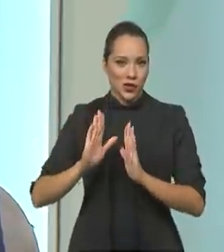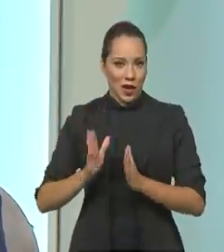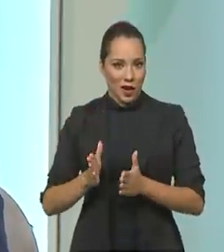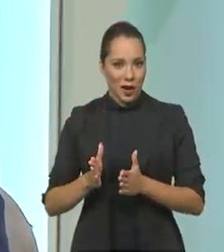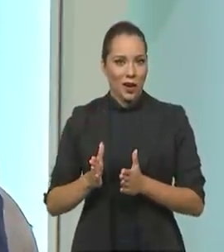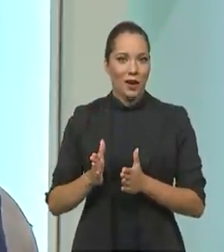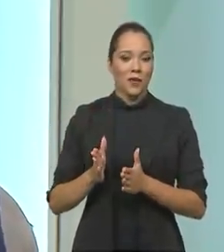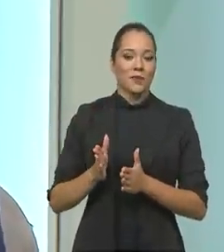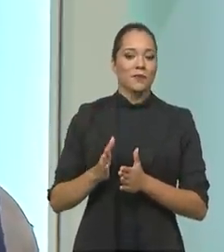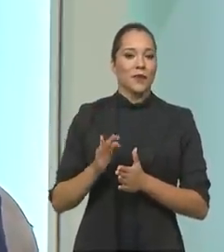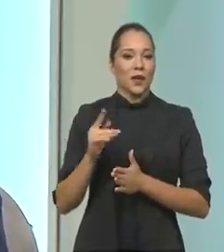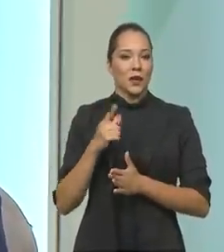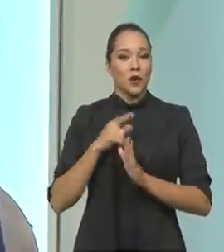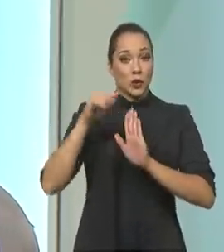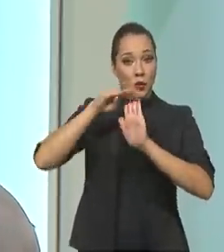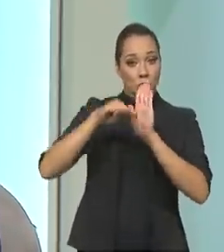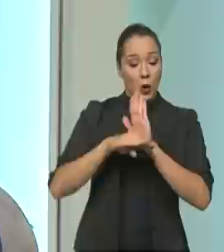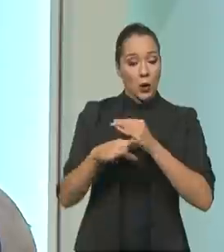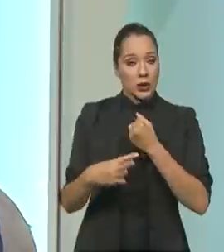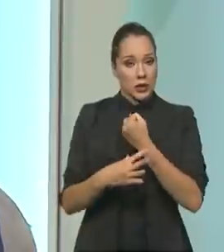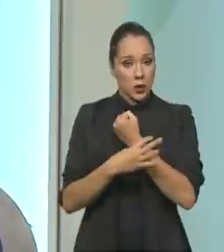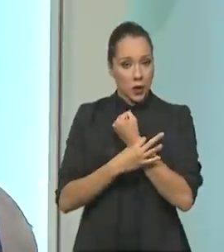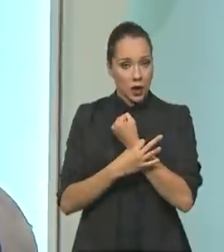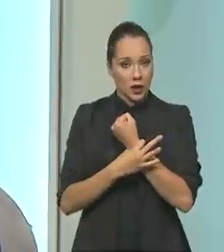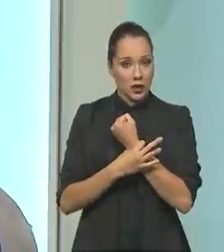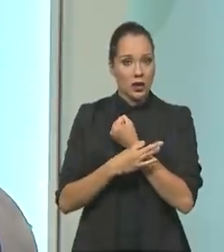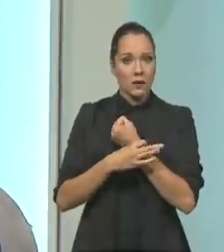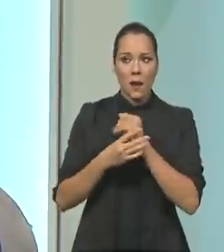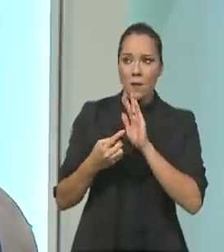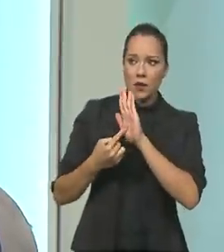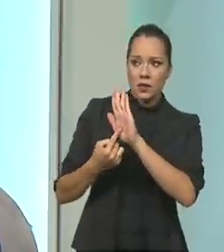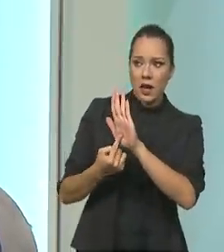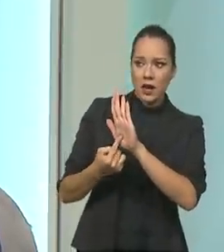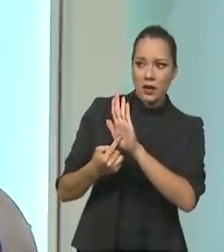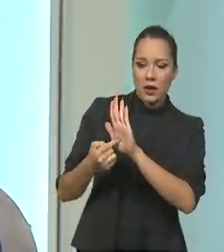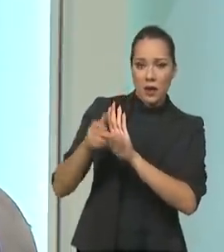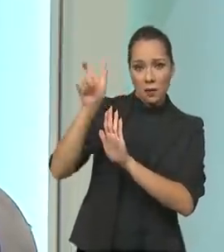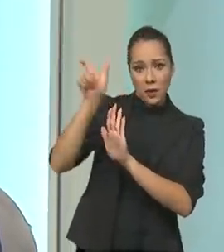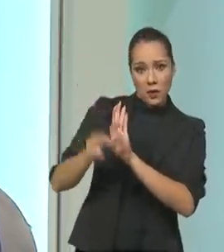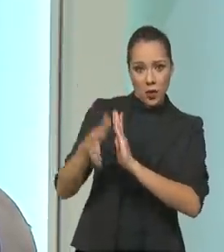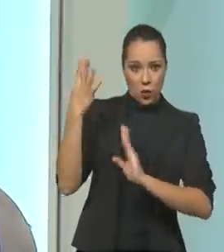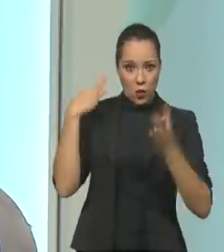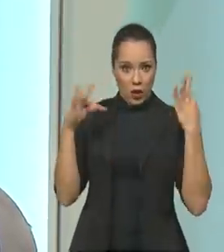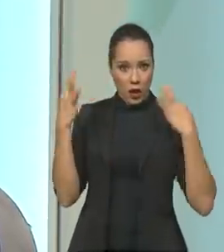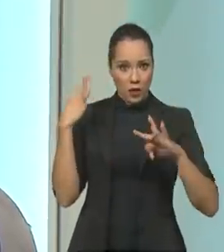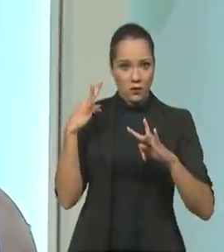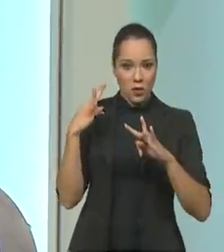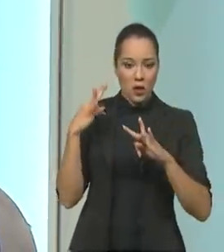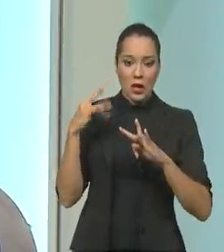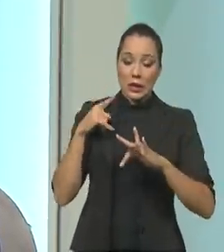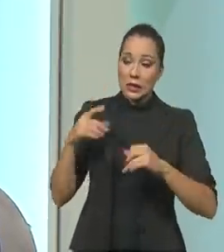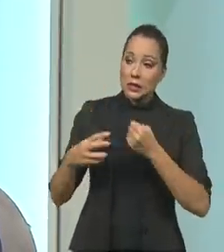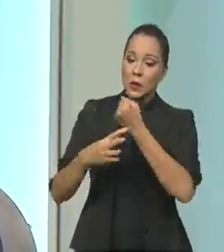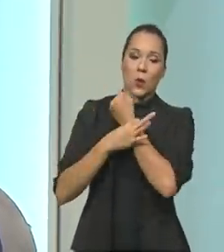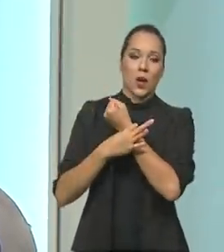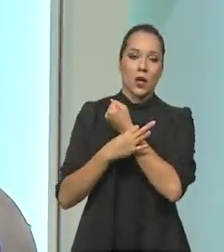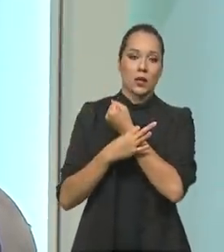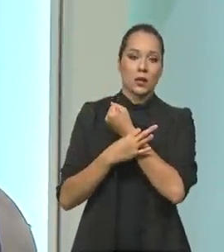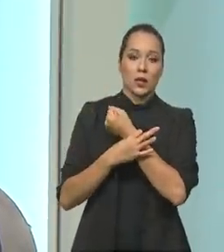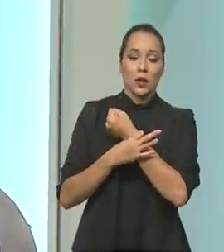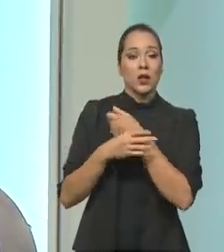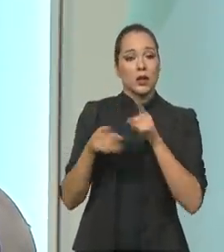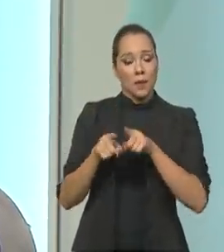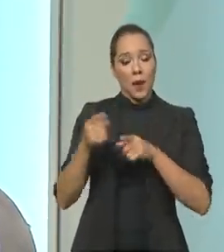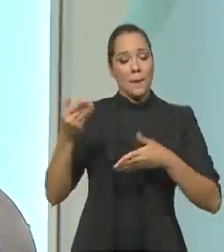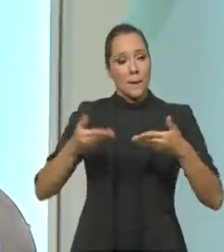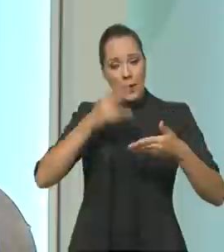os protocolos de segurança, que geraram segurança ao operador turístico, segurança ao funcionário